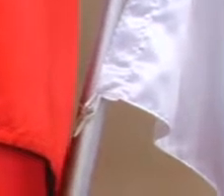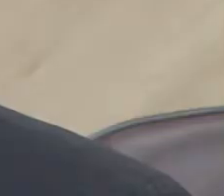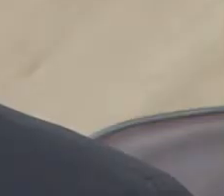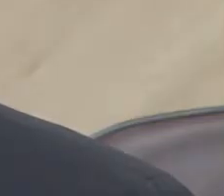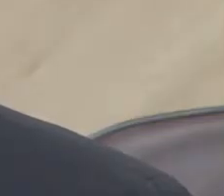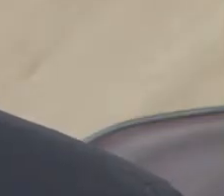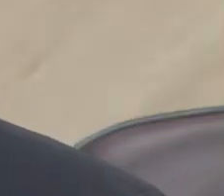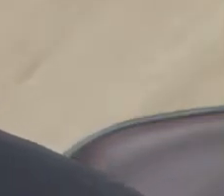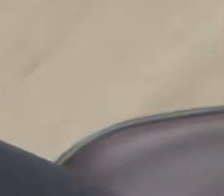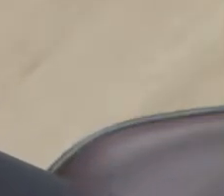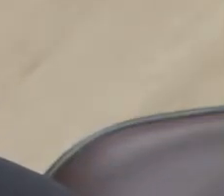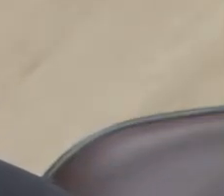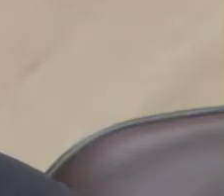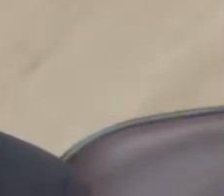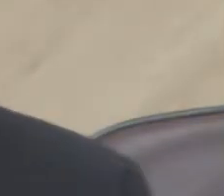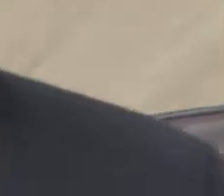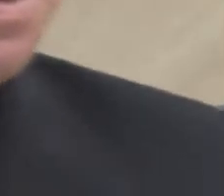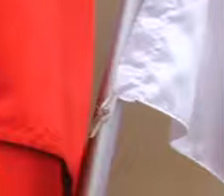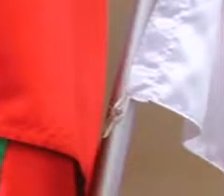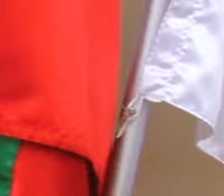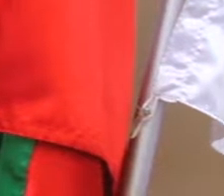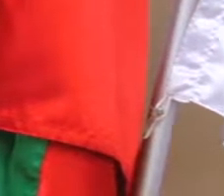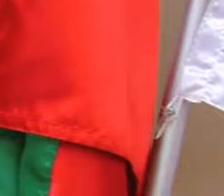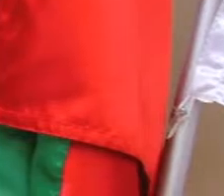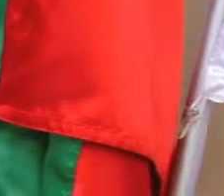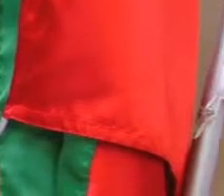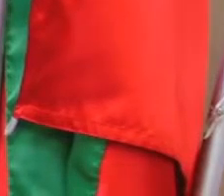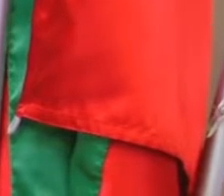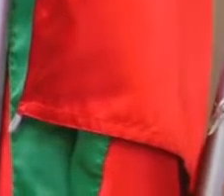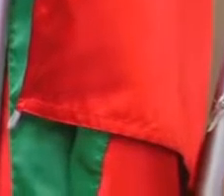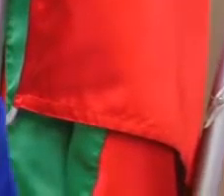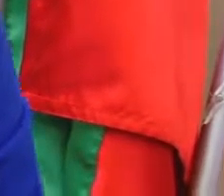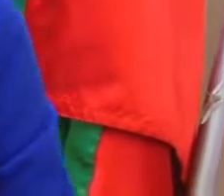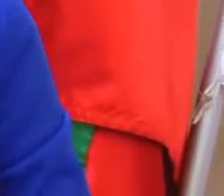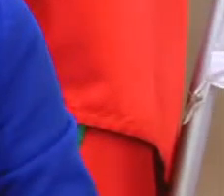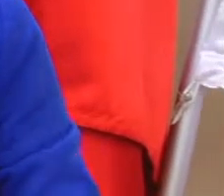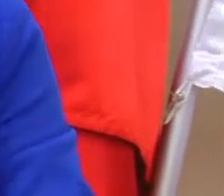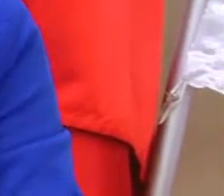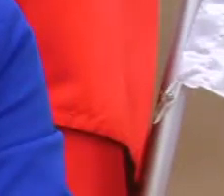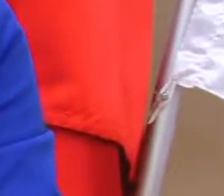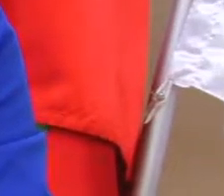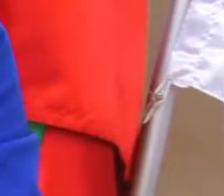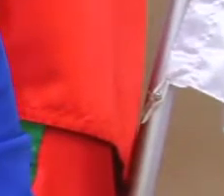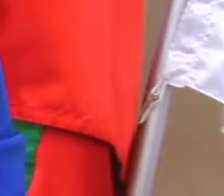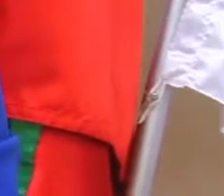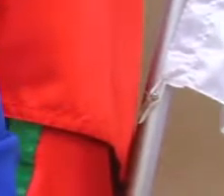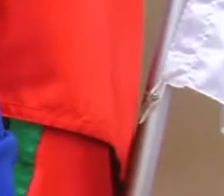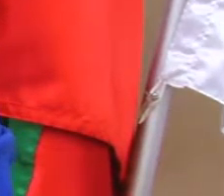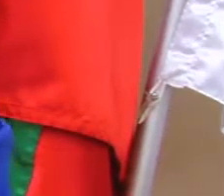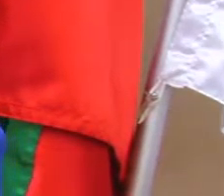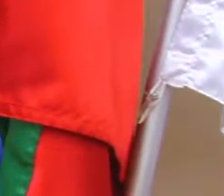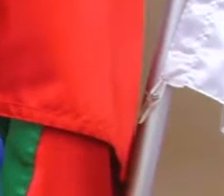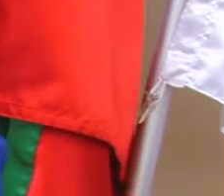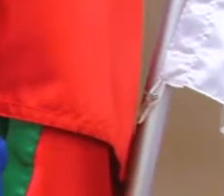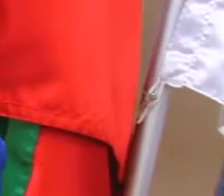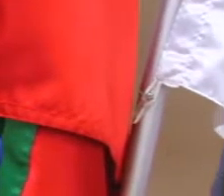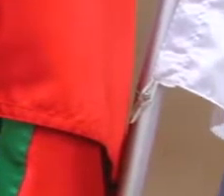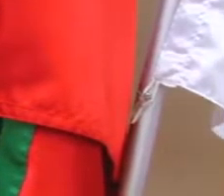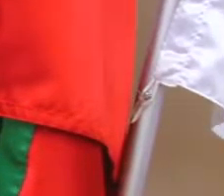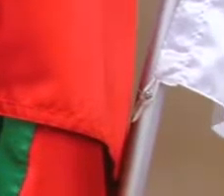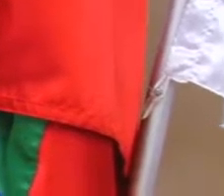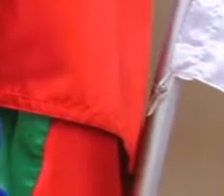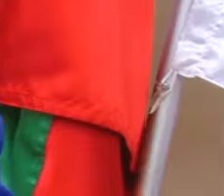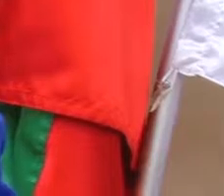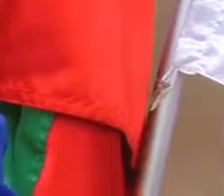na TV Cidadã. Obrigado a vocês e uma boa noite. Vou conversar também com o vereador José Carlos Mello, ele já está chegando aqui ao meu lado. Ele que é autor